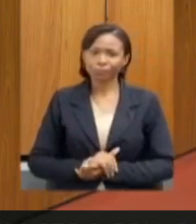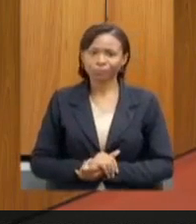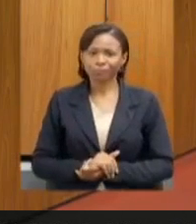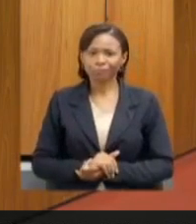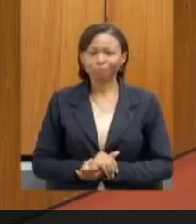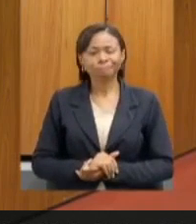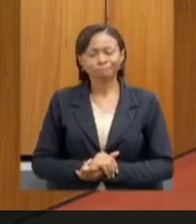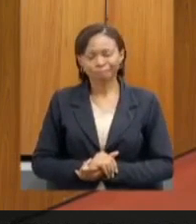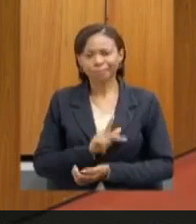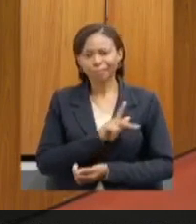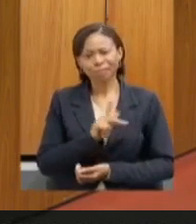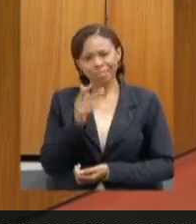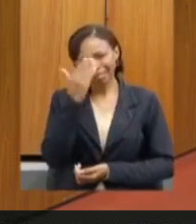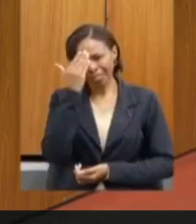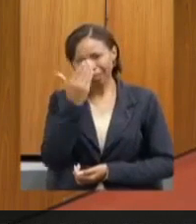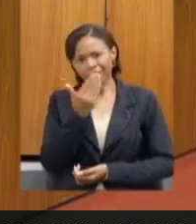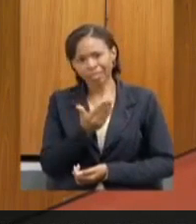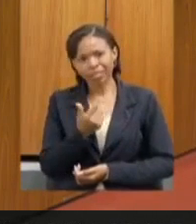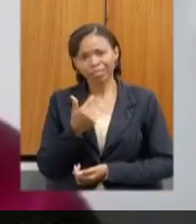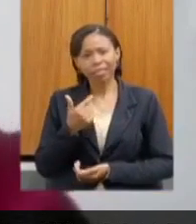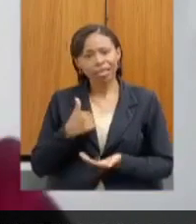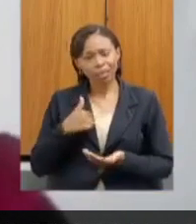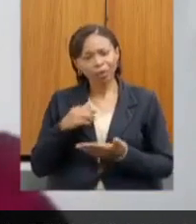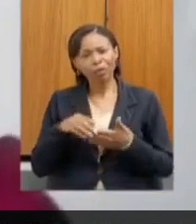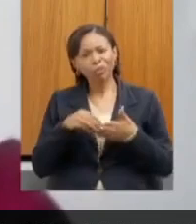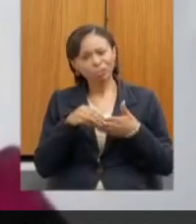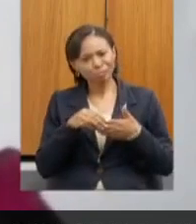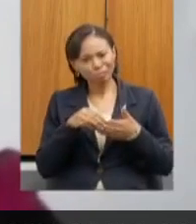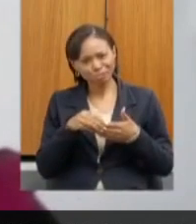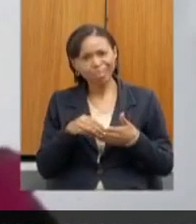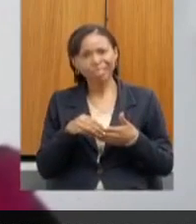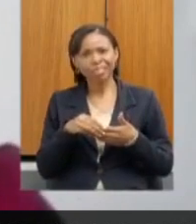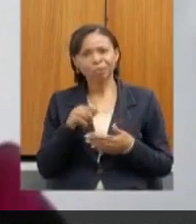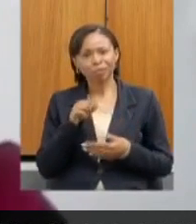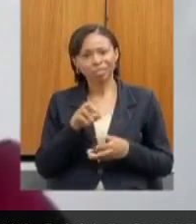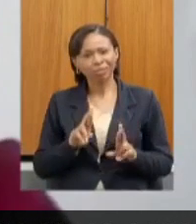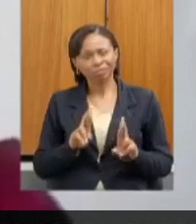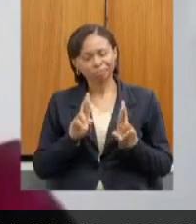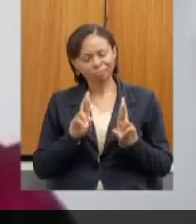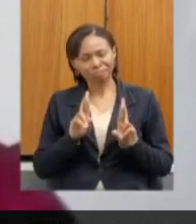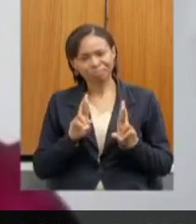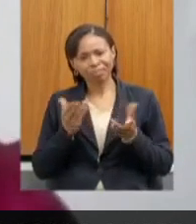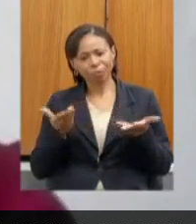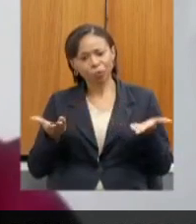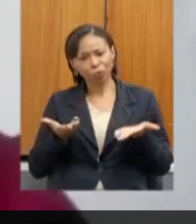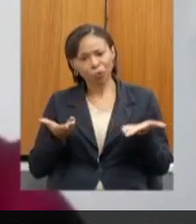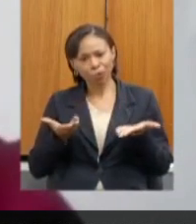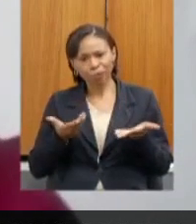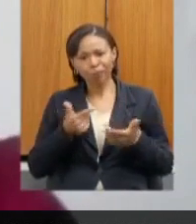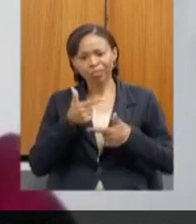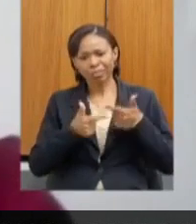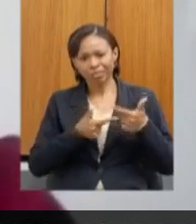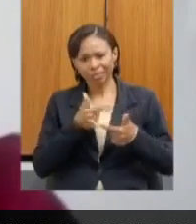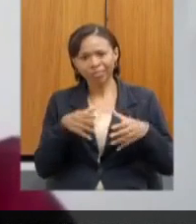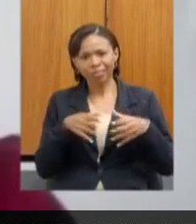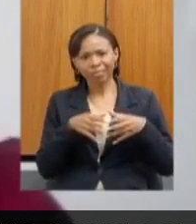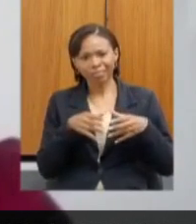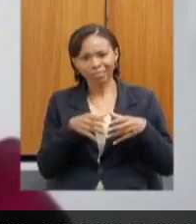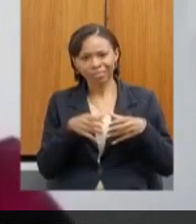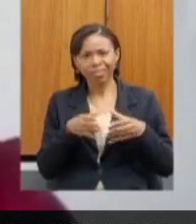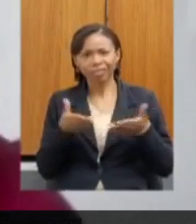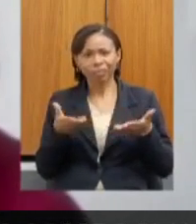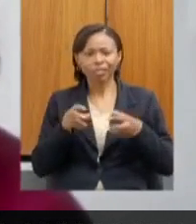Obrigada, presidente Noraldino. qual é o cumprimento, pela brilhante condução não só dessa comissão, mas os trabalhos também do Assembleia